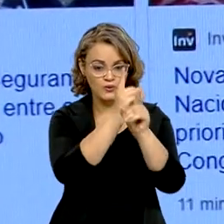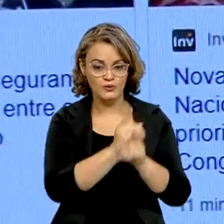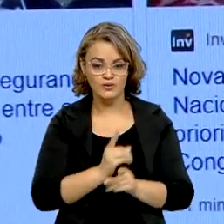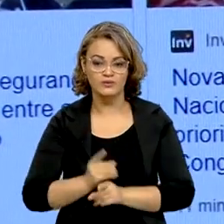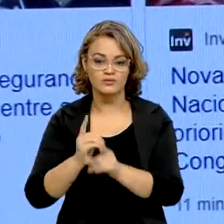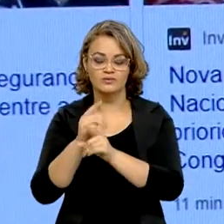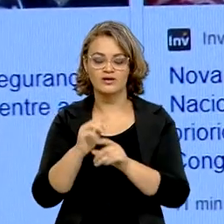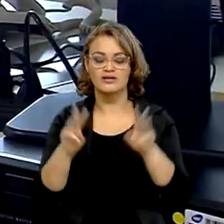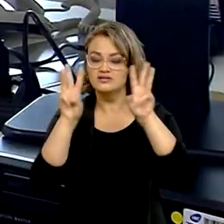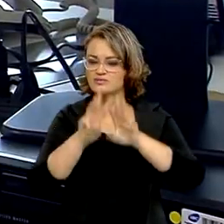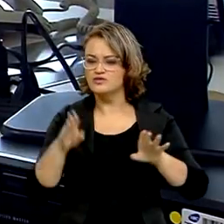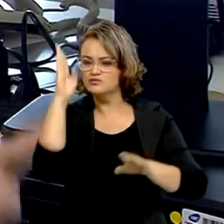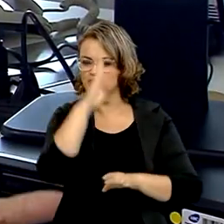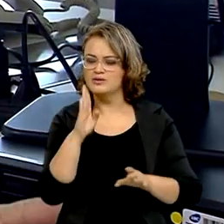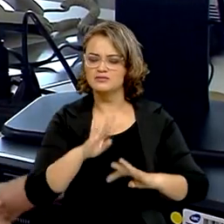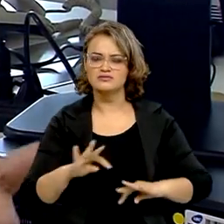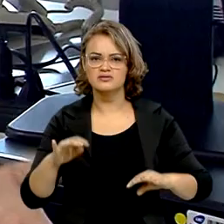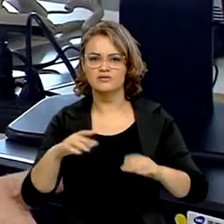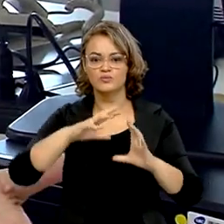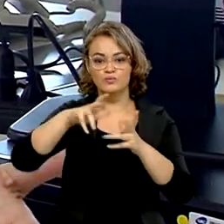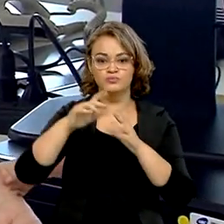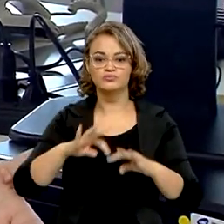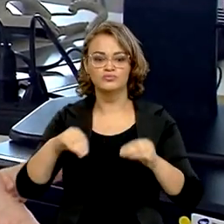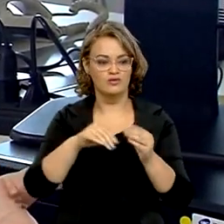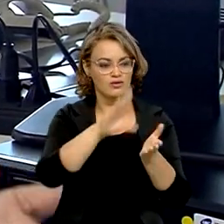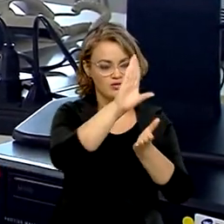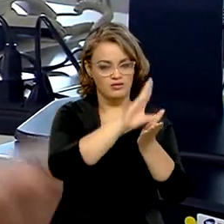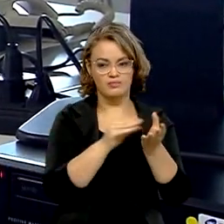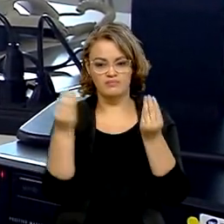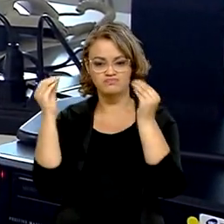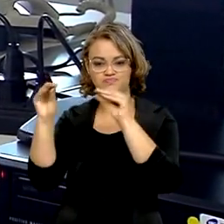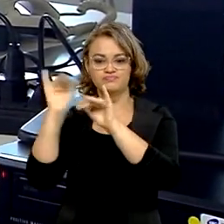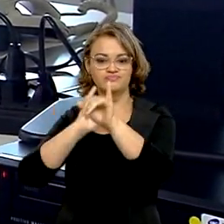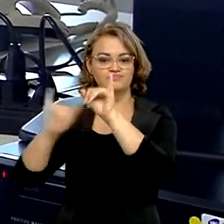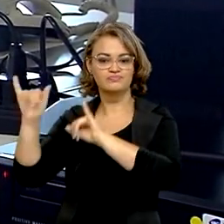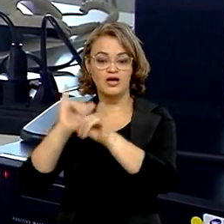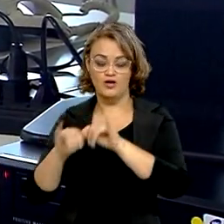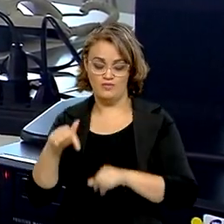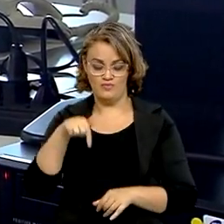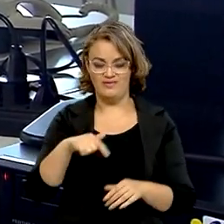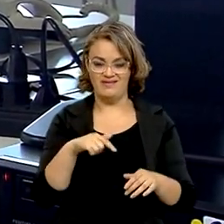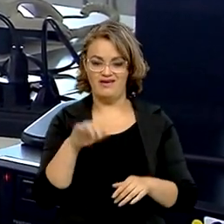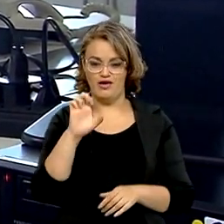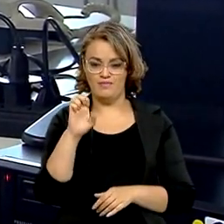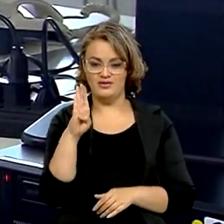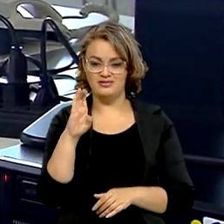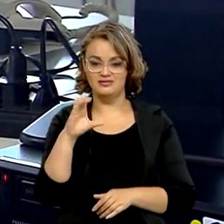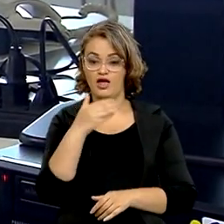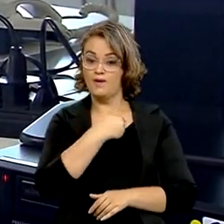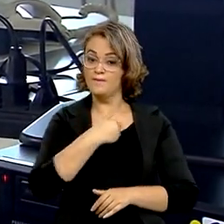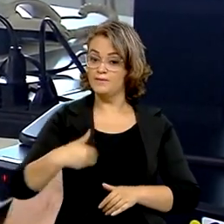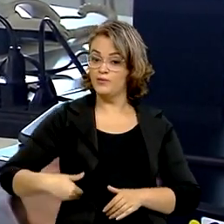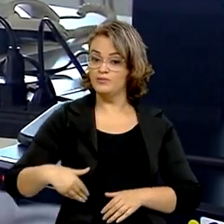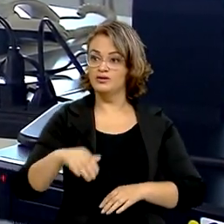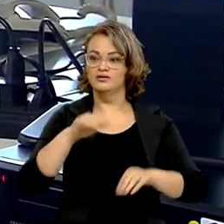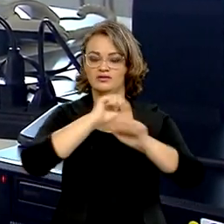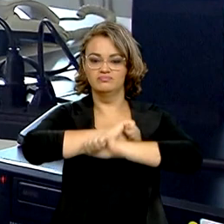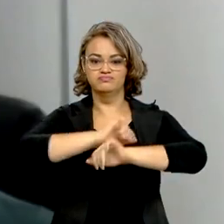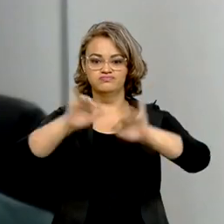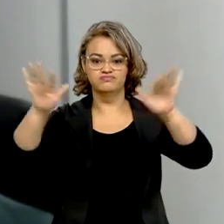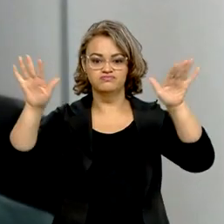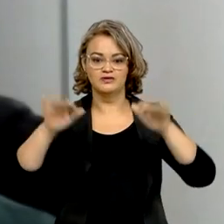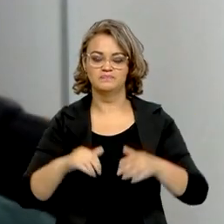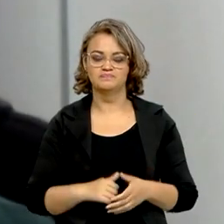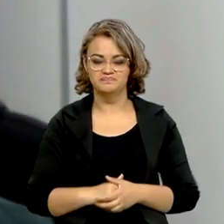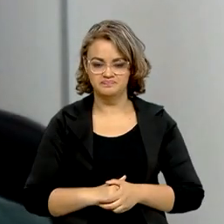do Brasil e do mundo que reproduzem o conteúdo da Agência Brasil, que por ser pública, hoje tem uma cobertura bem mais ampla.